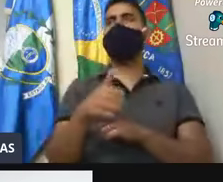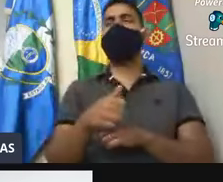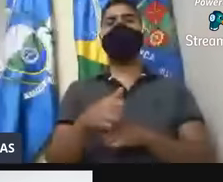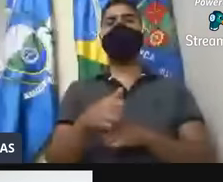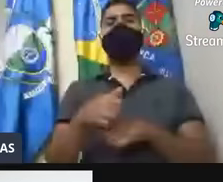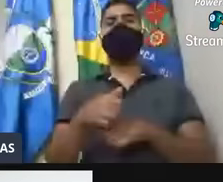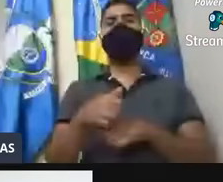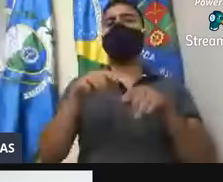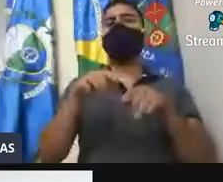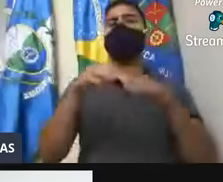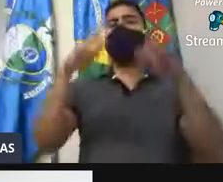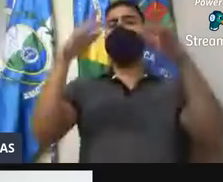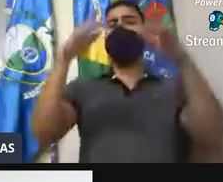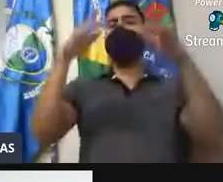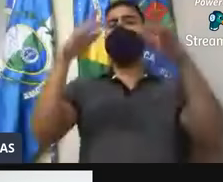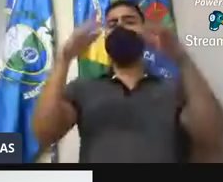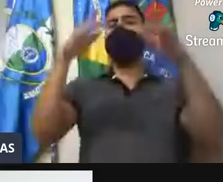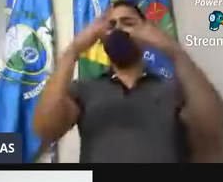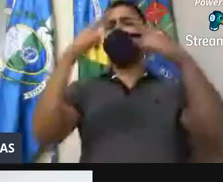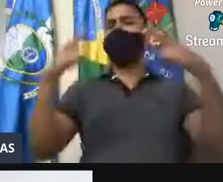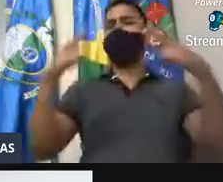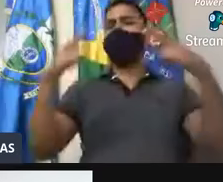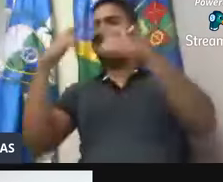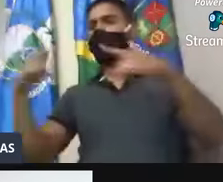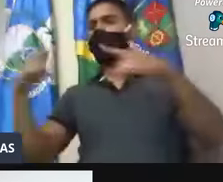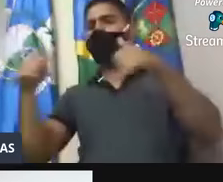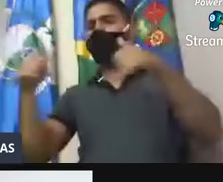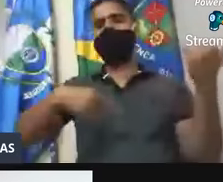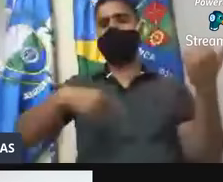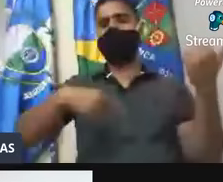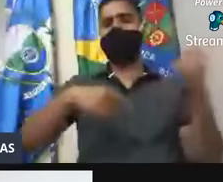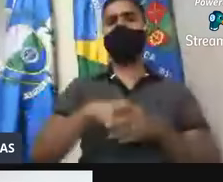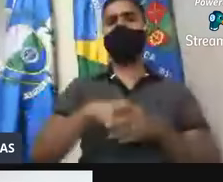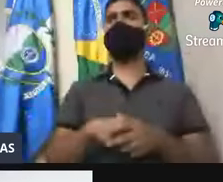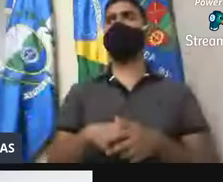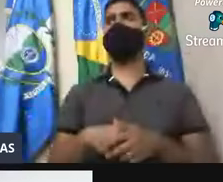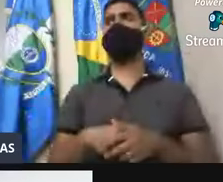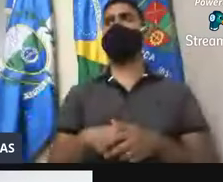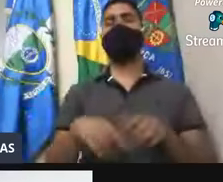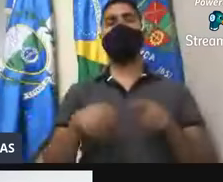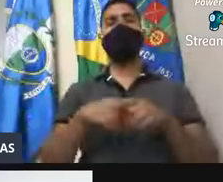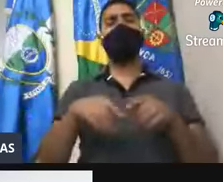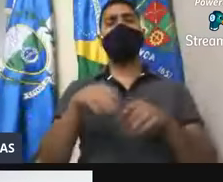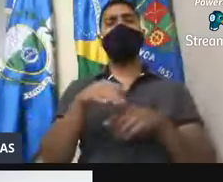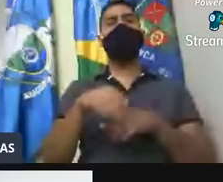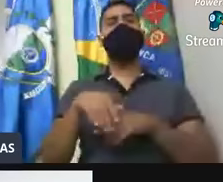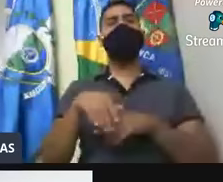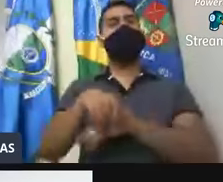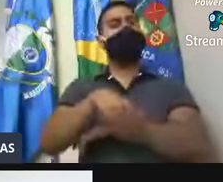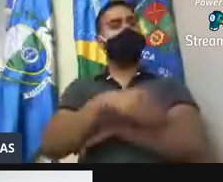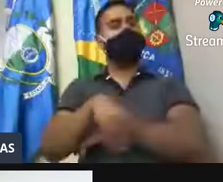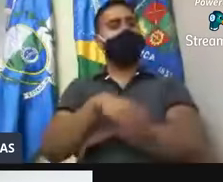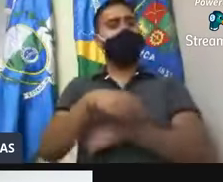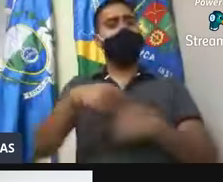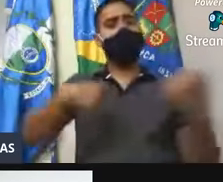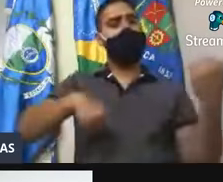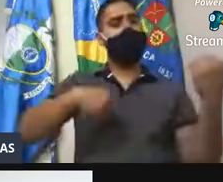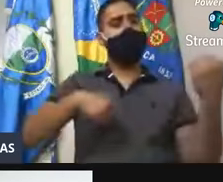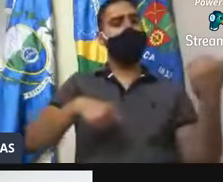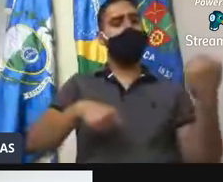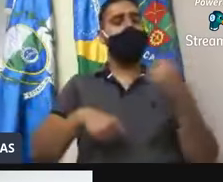daquelas tendas em conservatória, né? Aquelas tendas que tantas críticas recebem, principalmente na Rua do Ceresteiro, né? Então, a gente tem que,